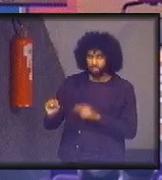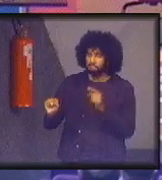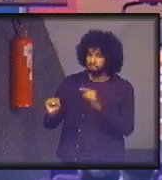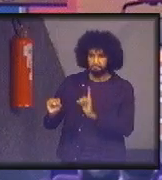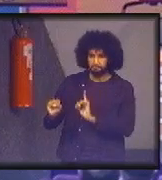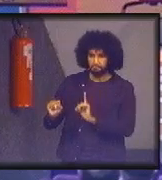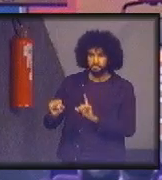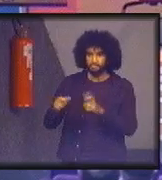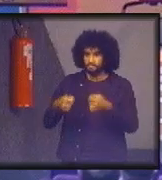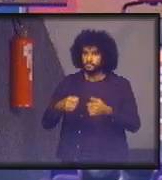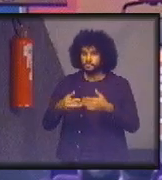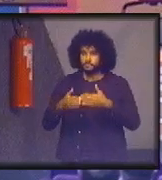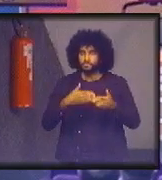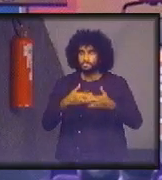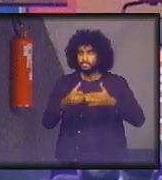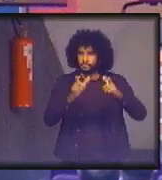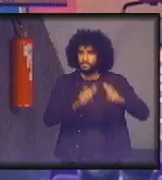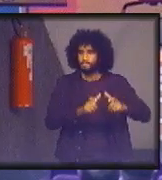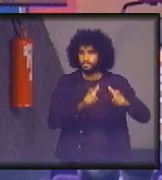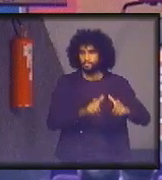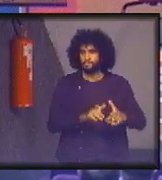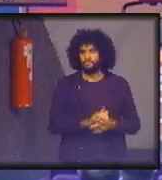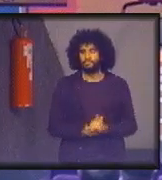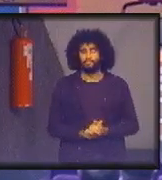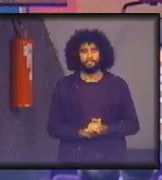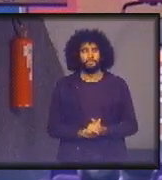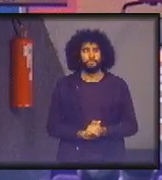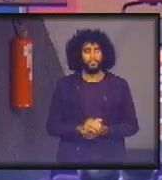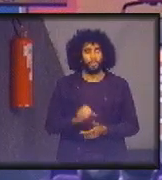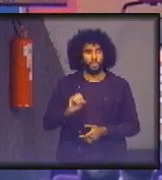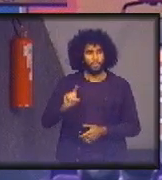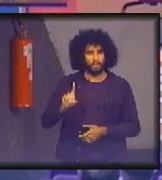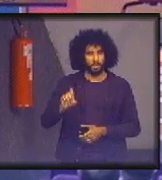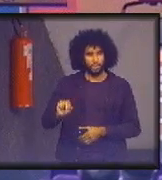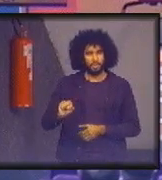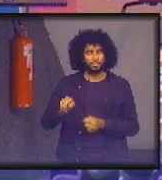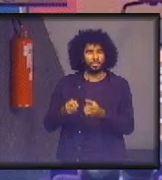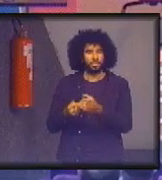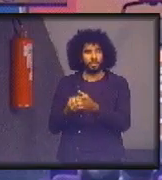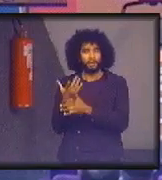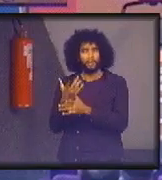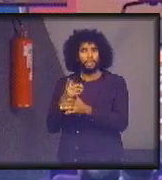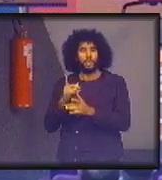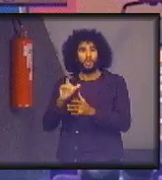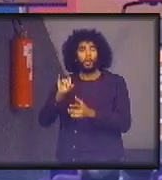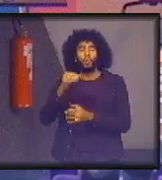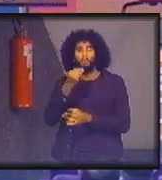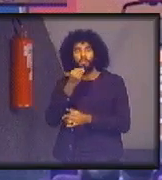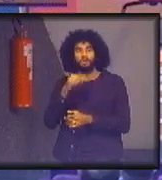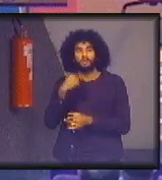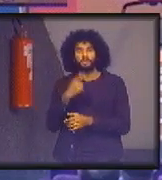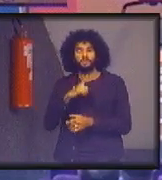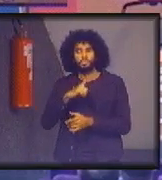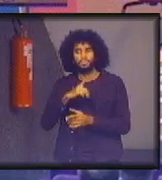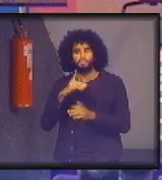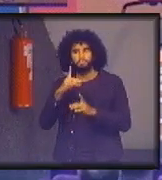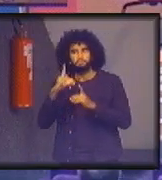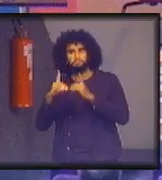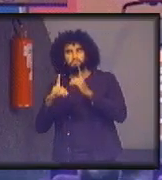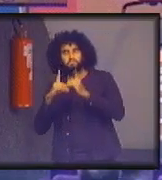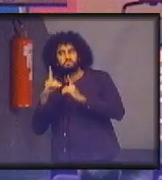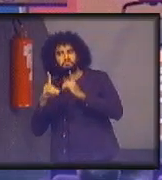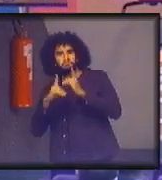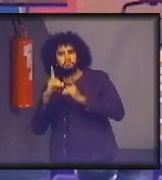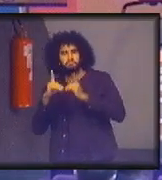tem, mas os ODSs criam a janela de oportunidade para que nós possamos criar esse diálogo em todas